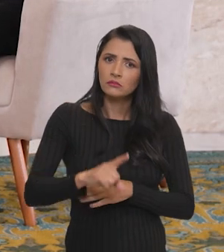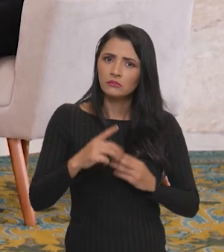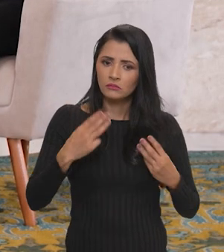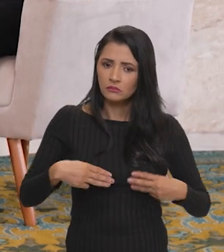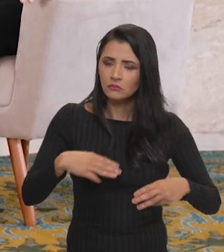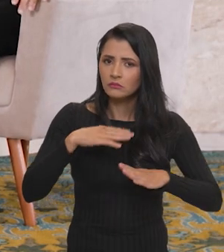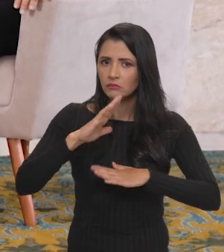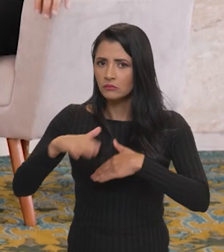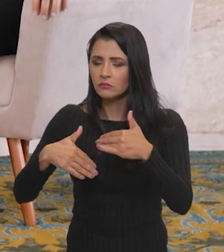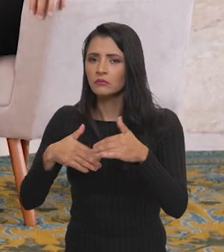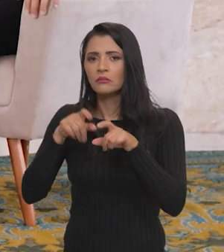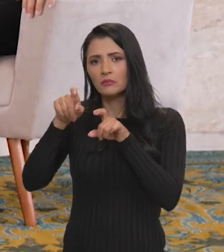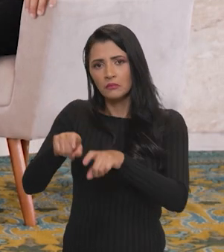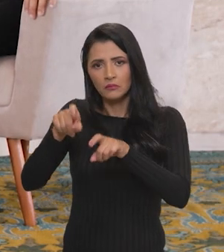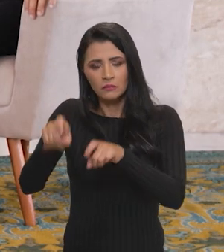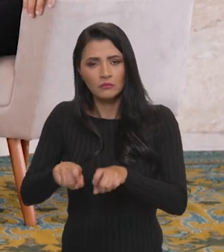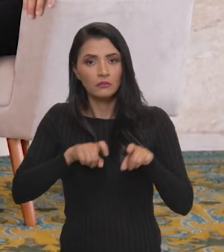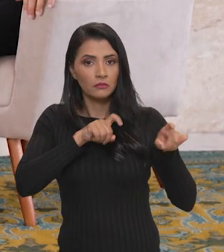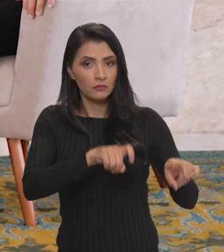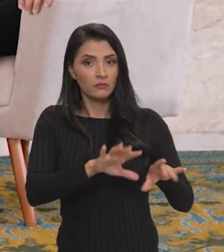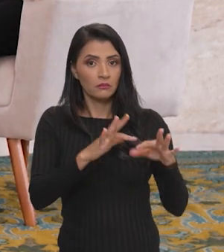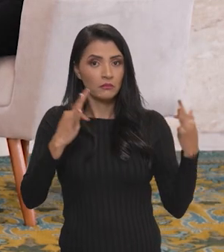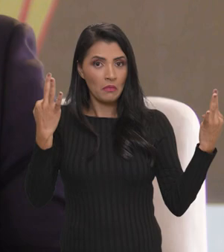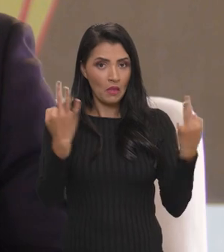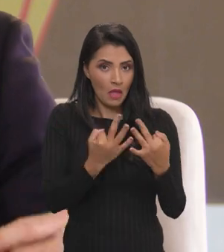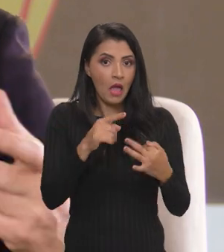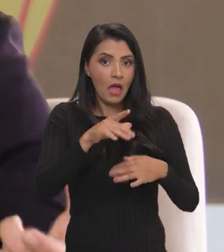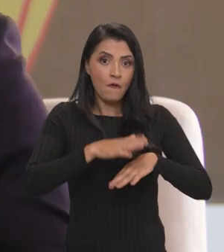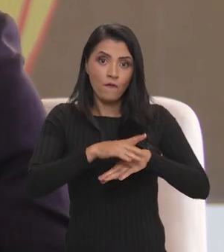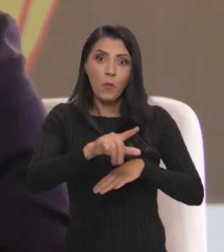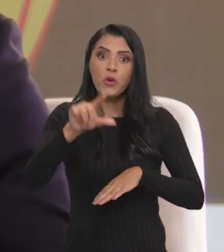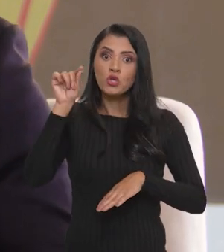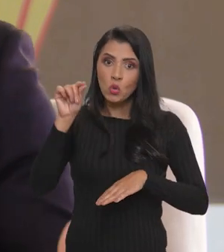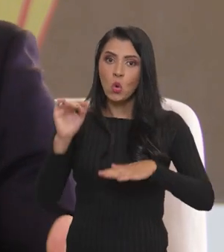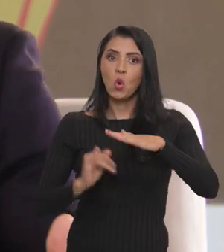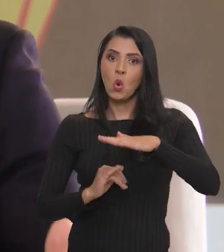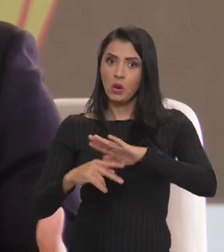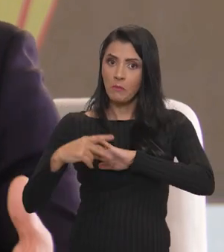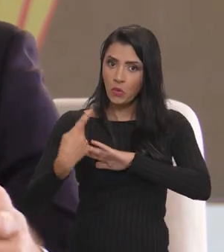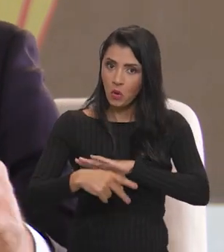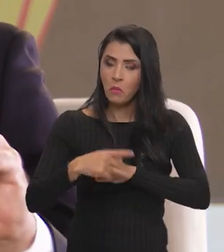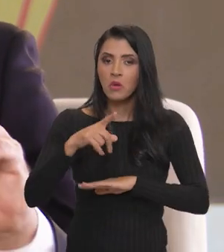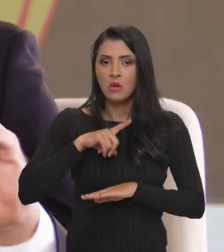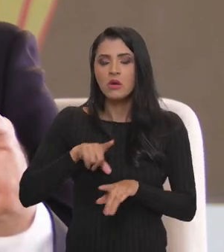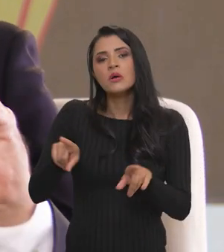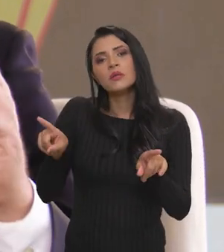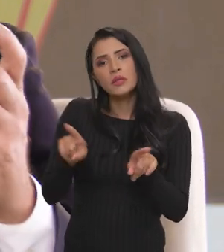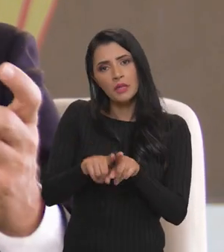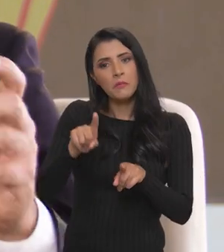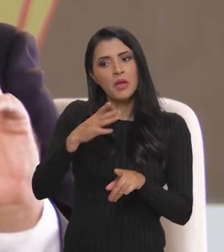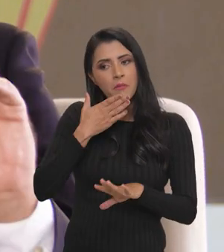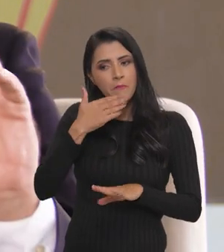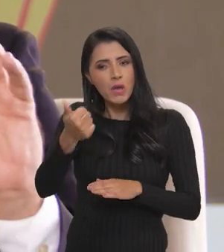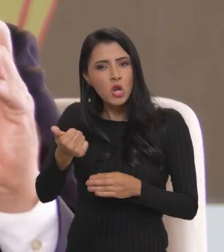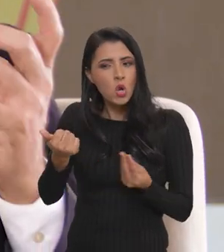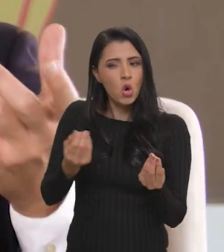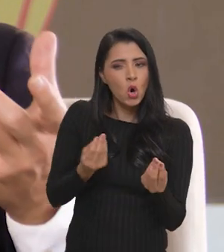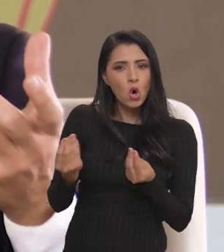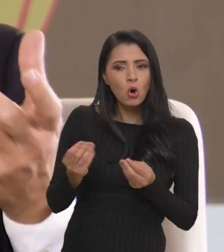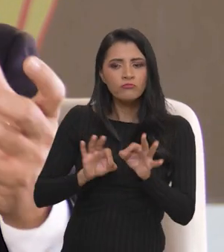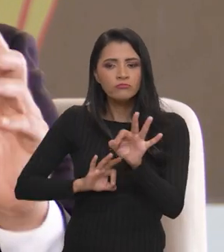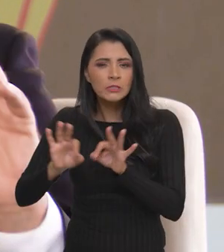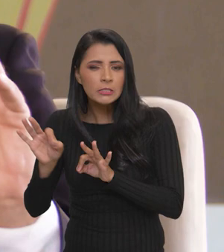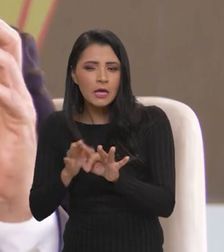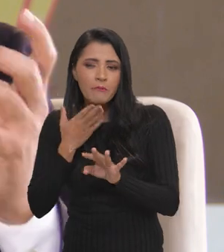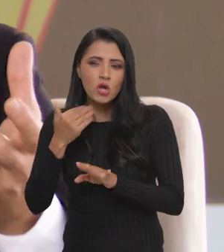recriação do Ministério do Desenvolvimento Agrário e Agricultura Familiar, que foi uma escolha institucional, também vem para melhor